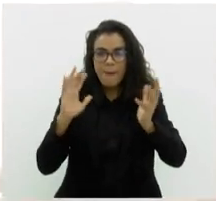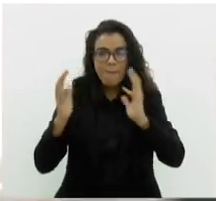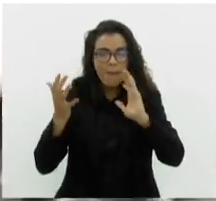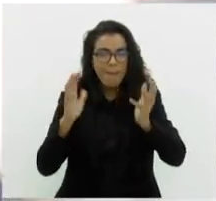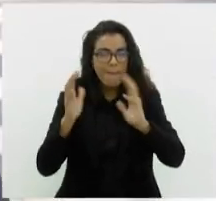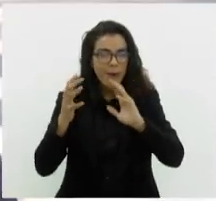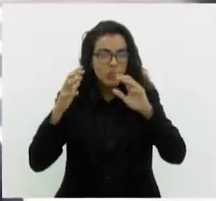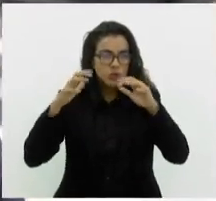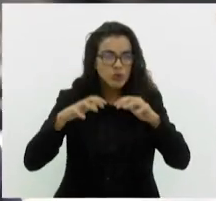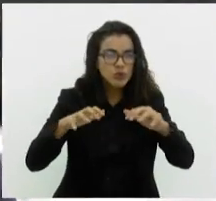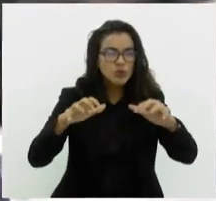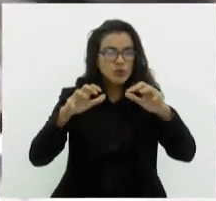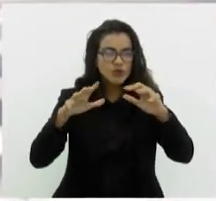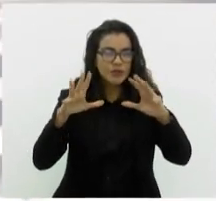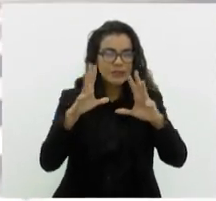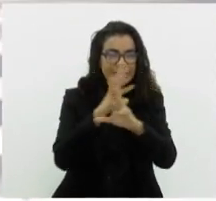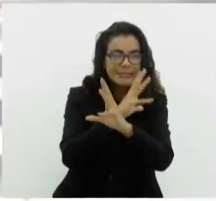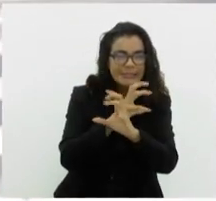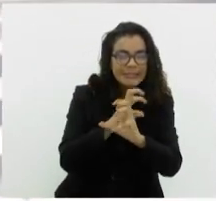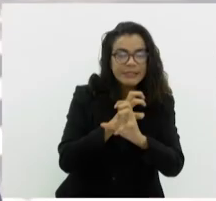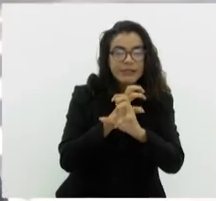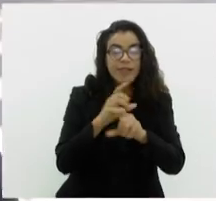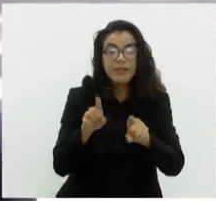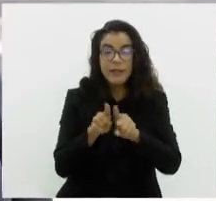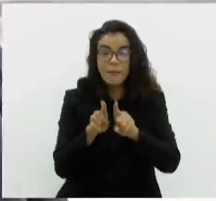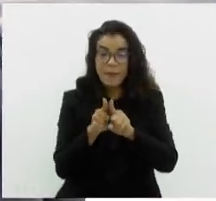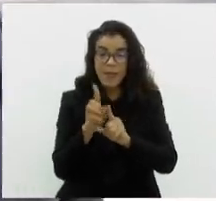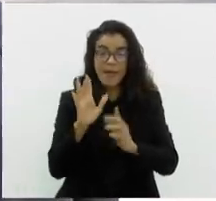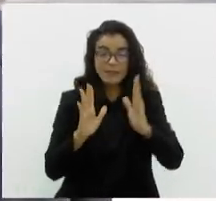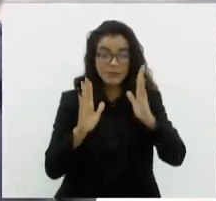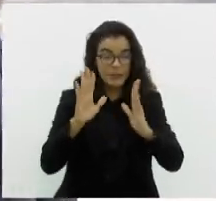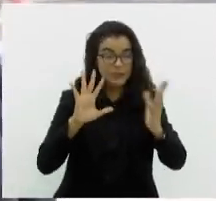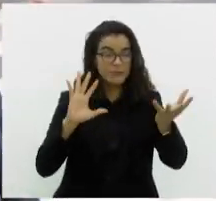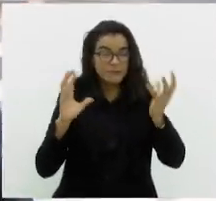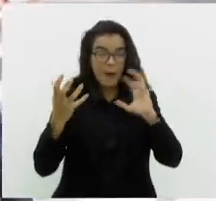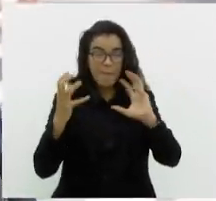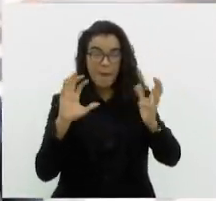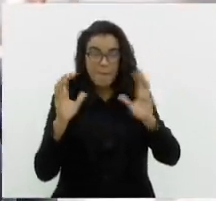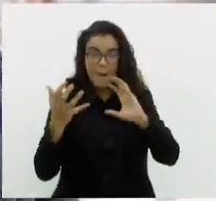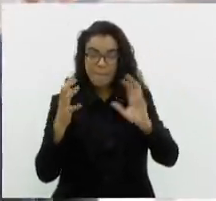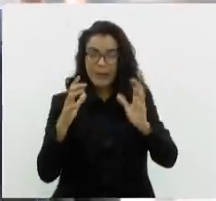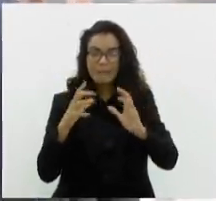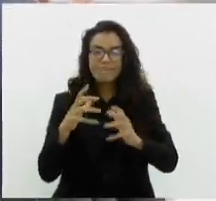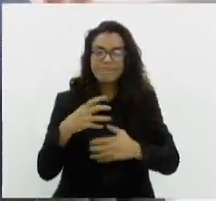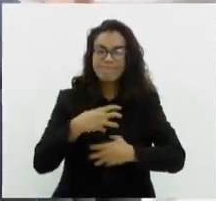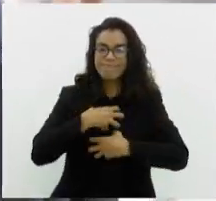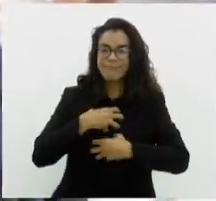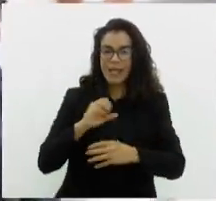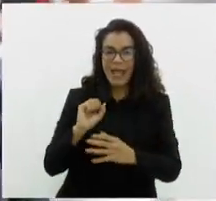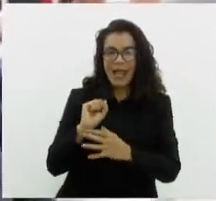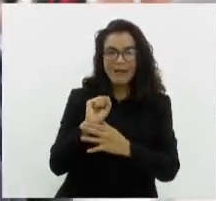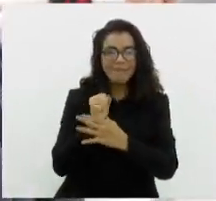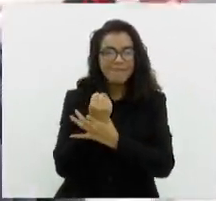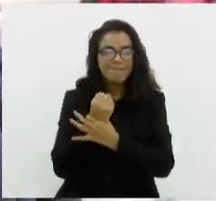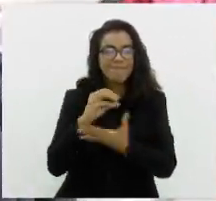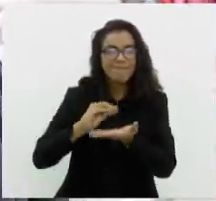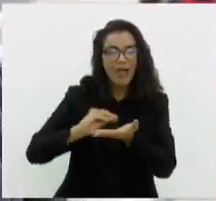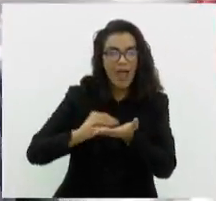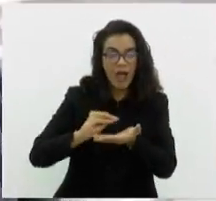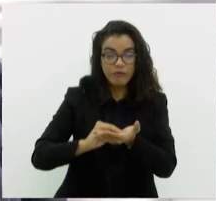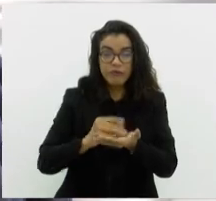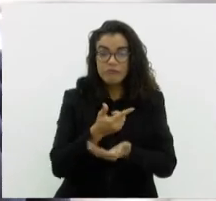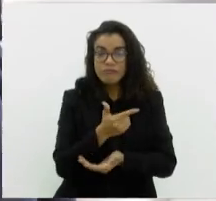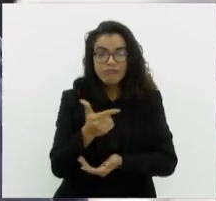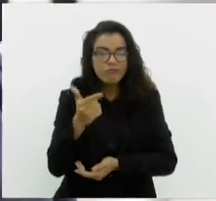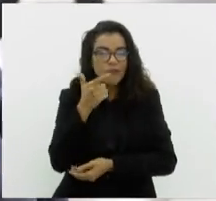agrava essa situação? A crise climática gera muita insegurança nos nossos planejamentos. A gente ainda não